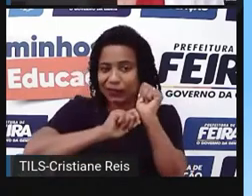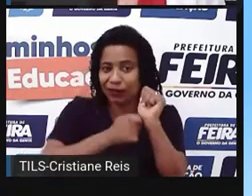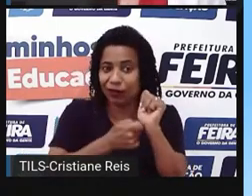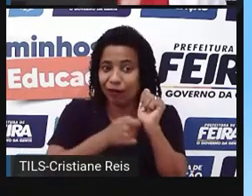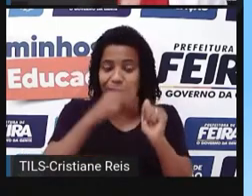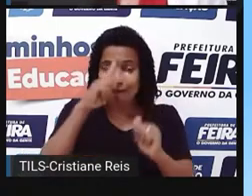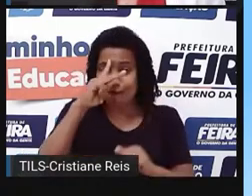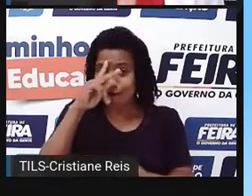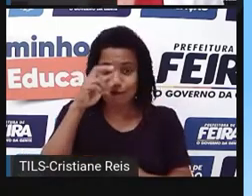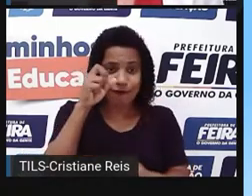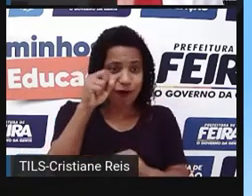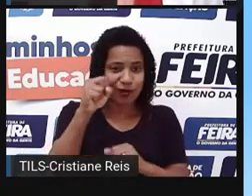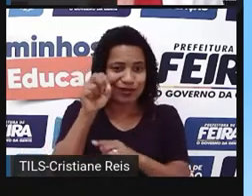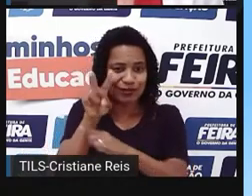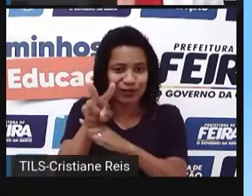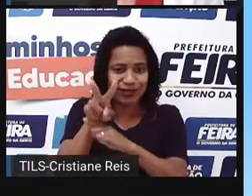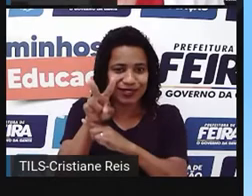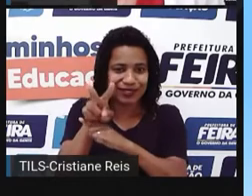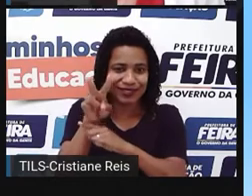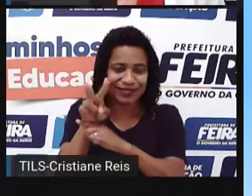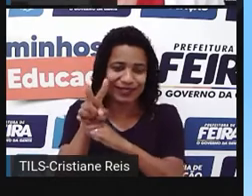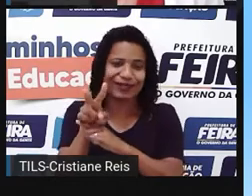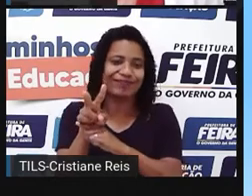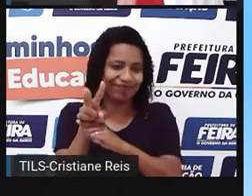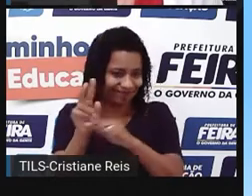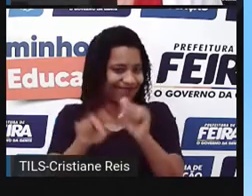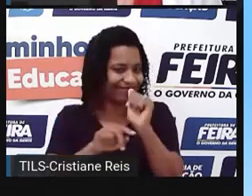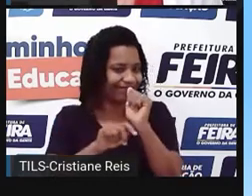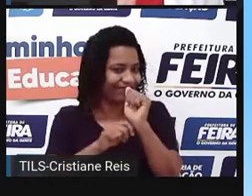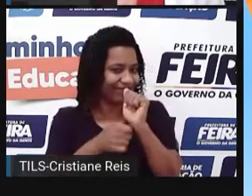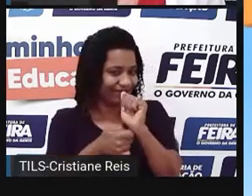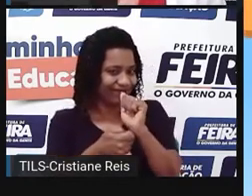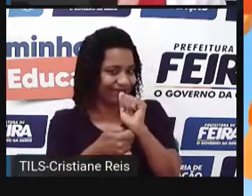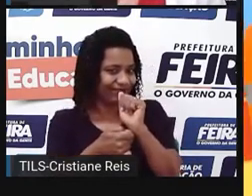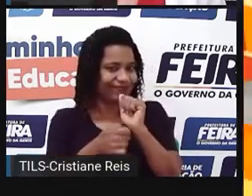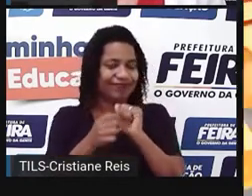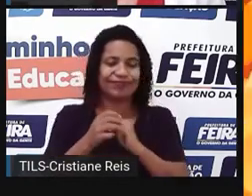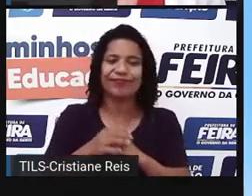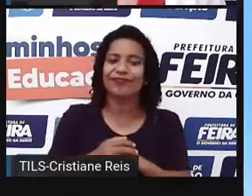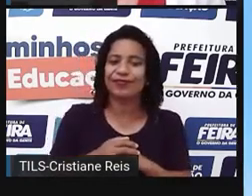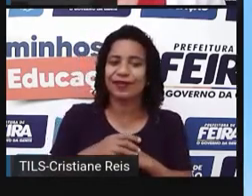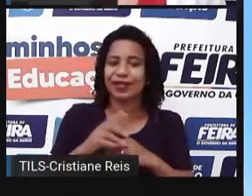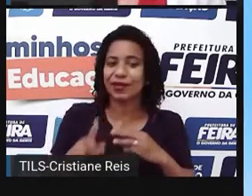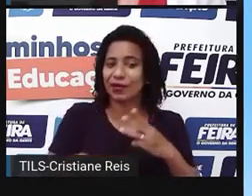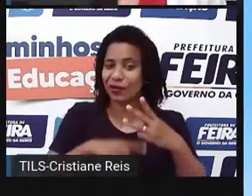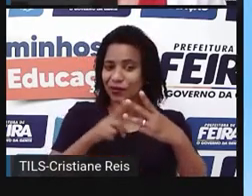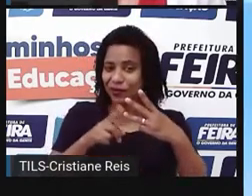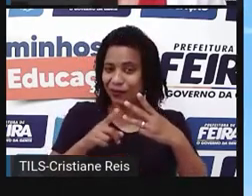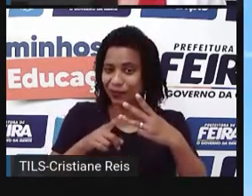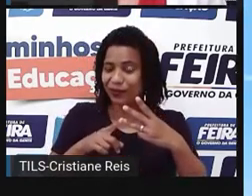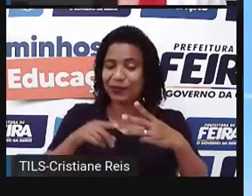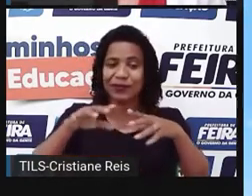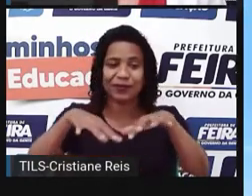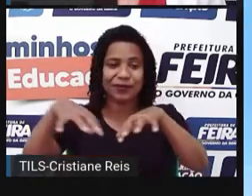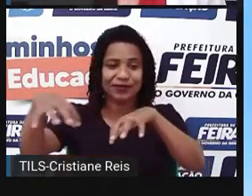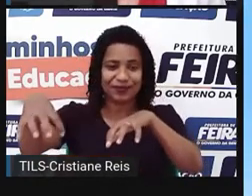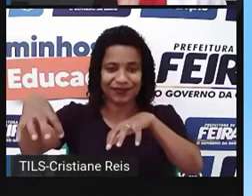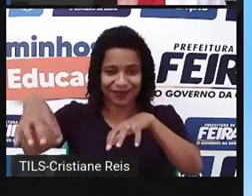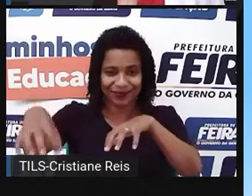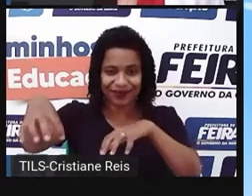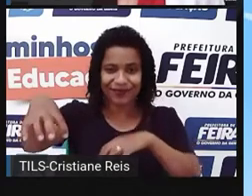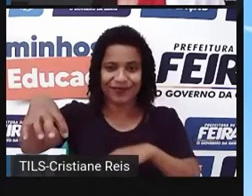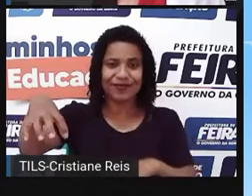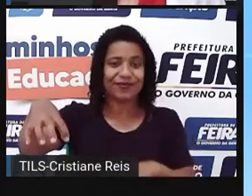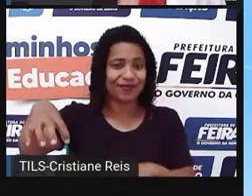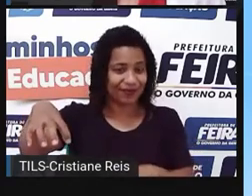fortes para proteger seus segredos. Next one. Nós temos aqui o reino, Kind Kingdom,